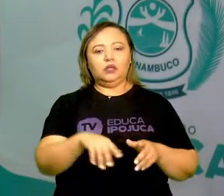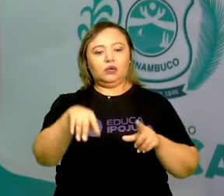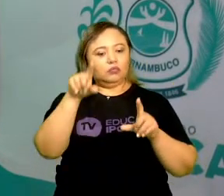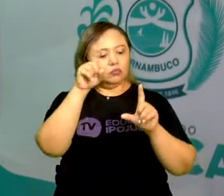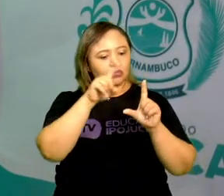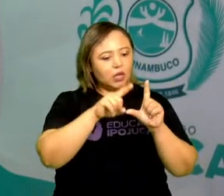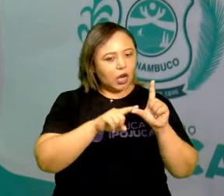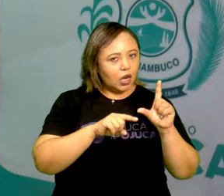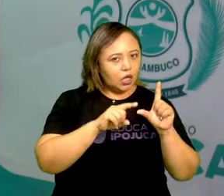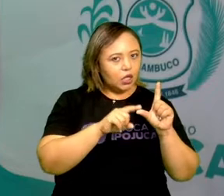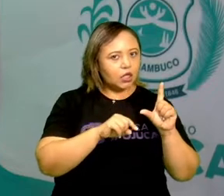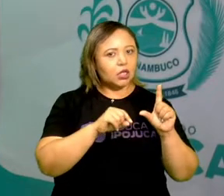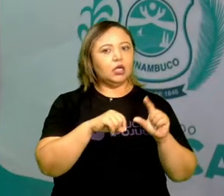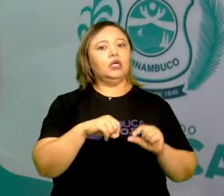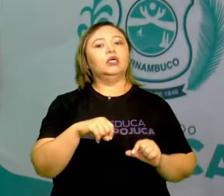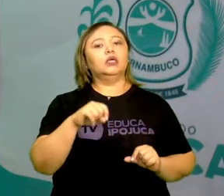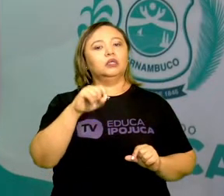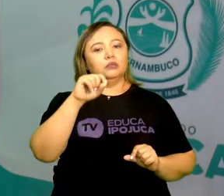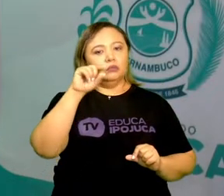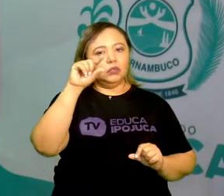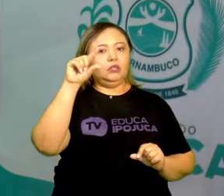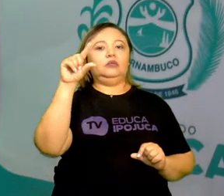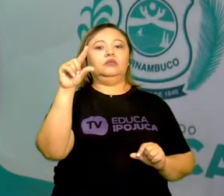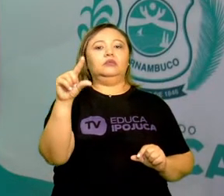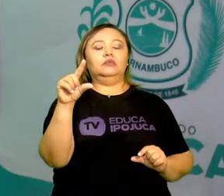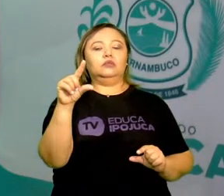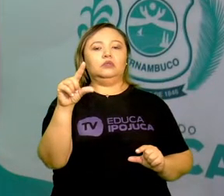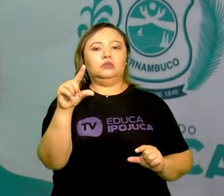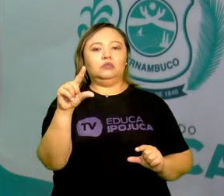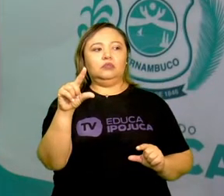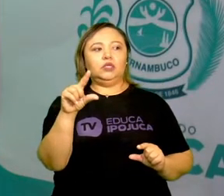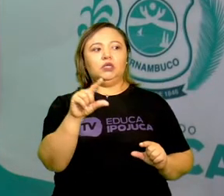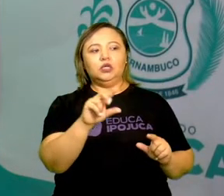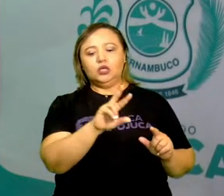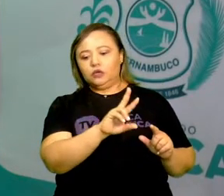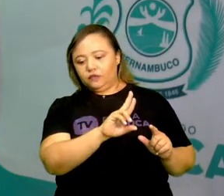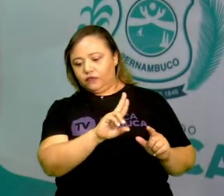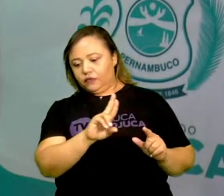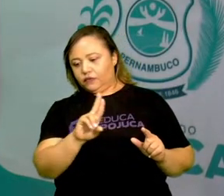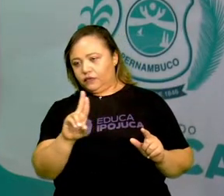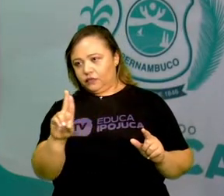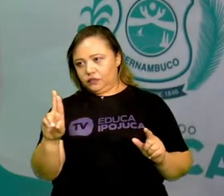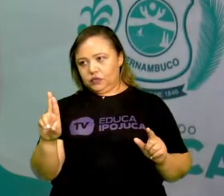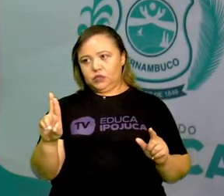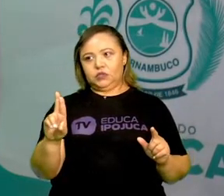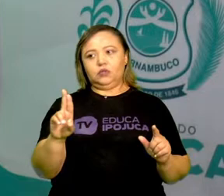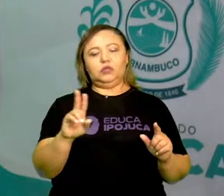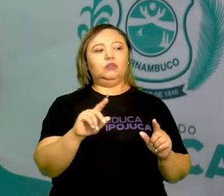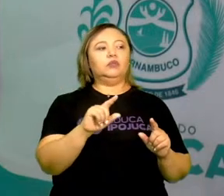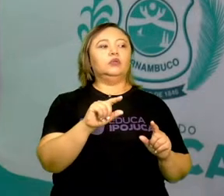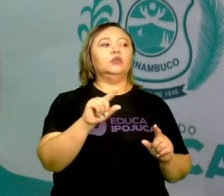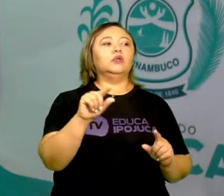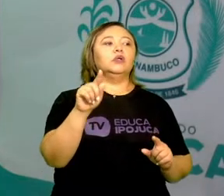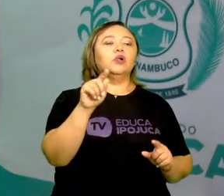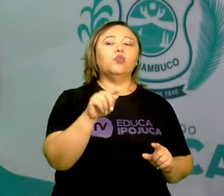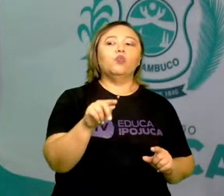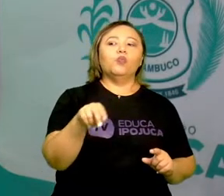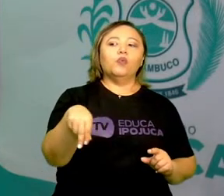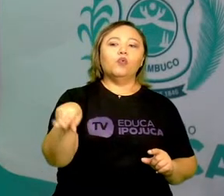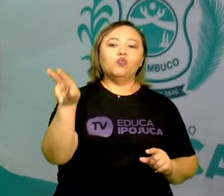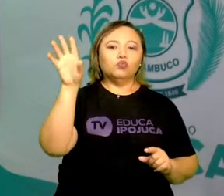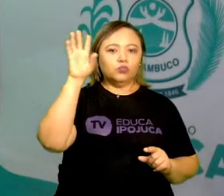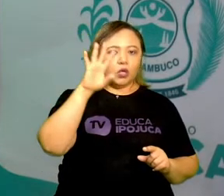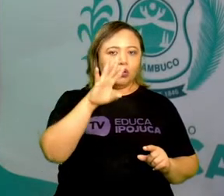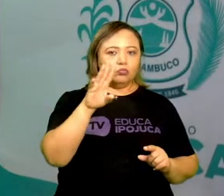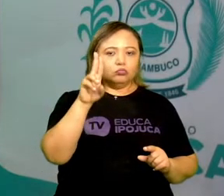Então, quando colocarmos um nome, ou colocamos um nome, ou damos um nome